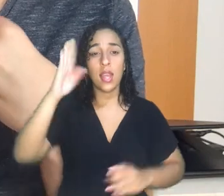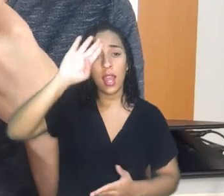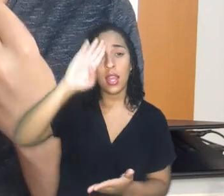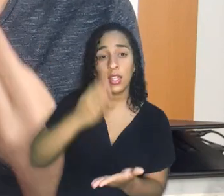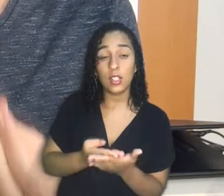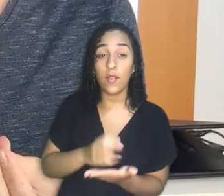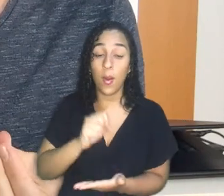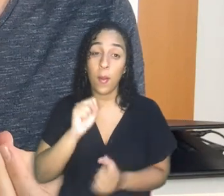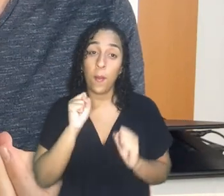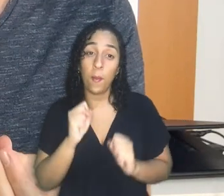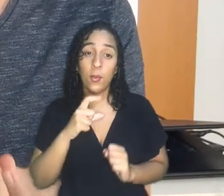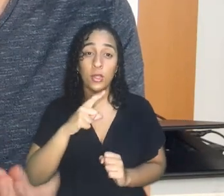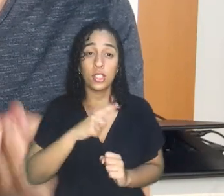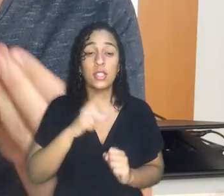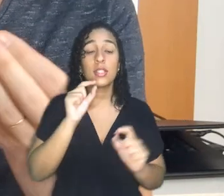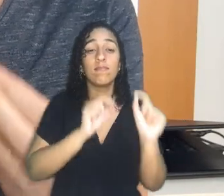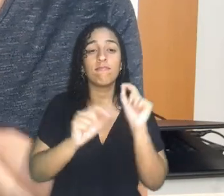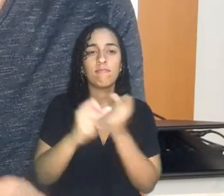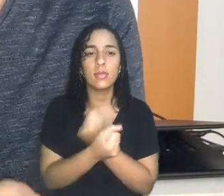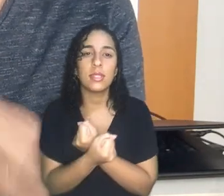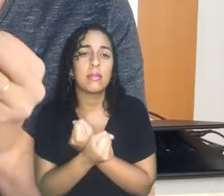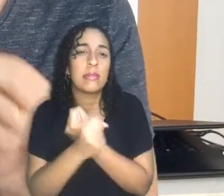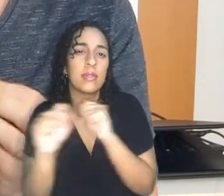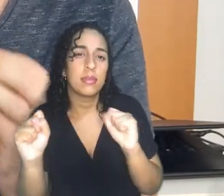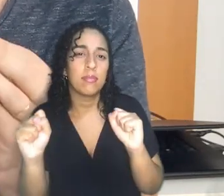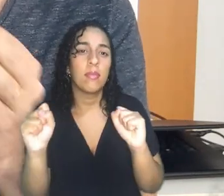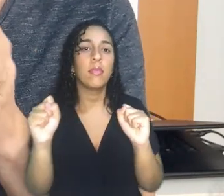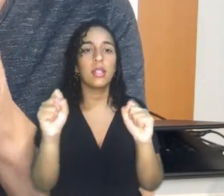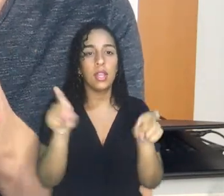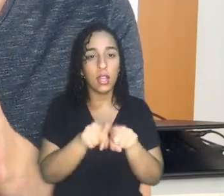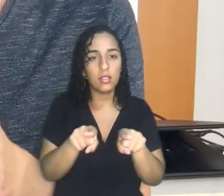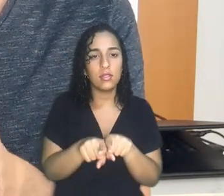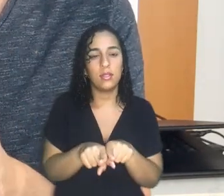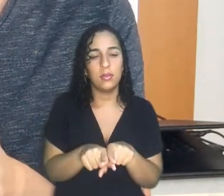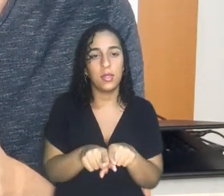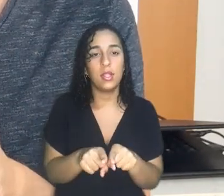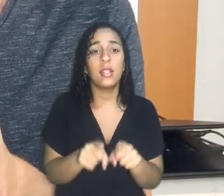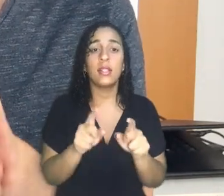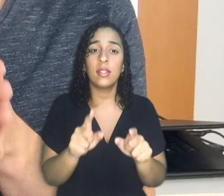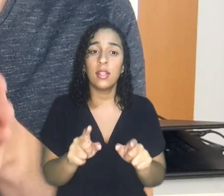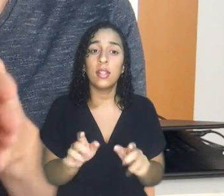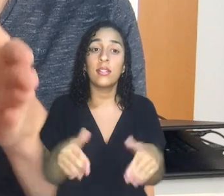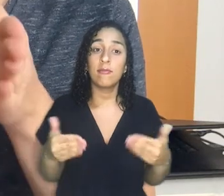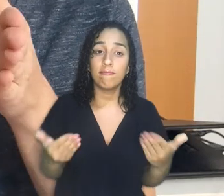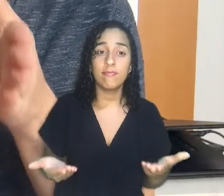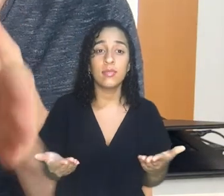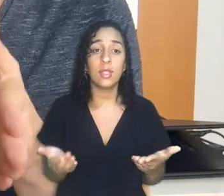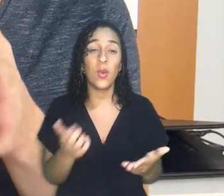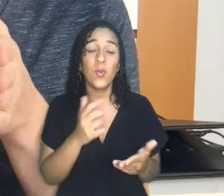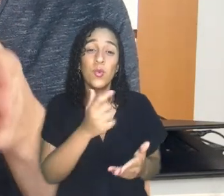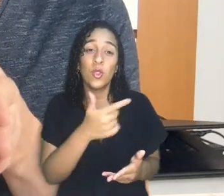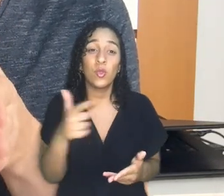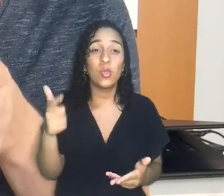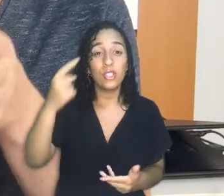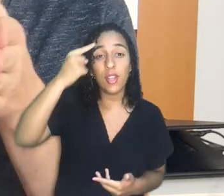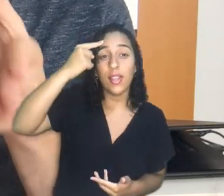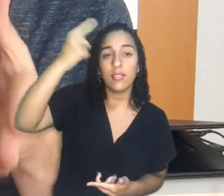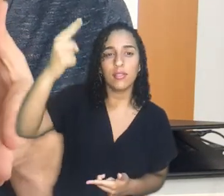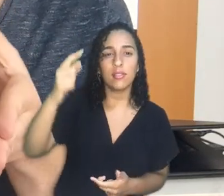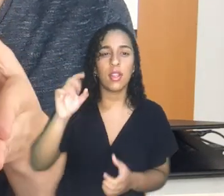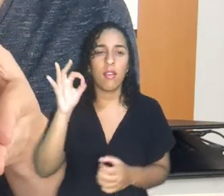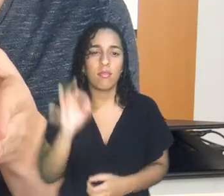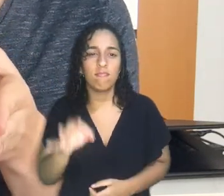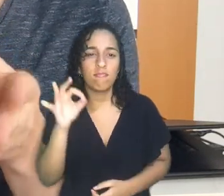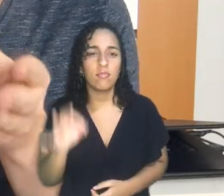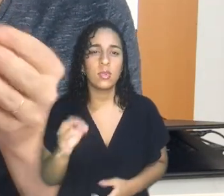poderiam alcançar a liberdade também por meio dessa luta da independência. Então, não estava muito bem estabelecido o que